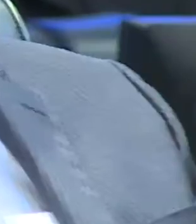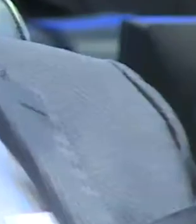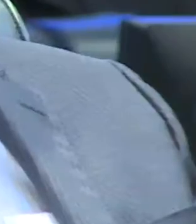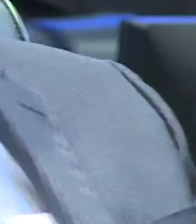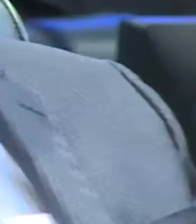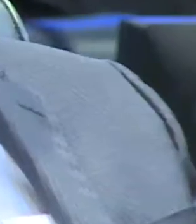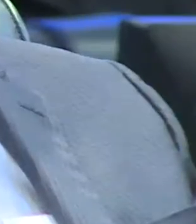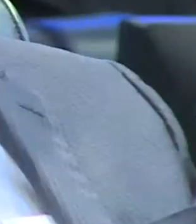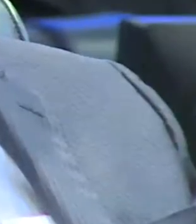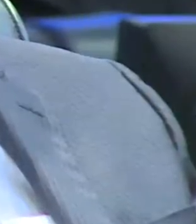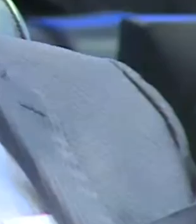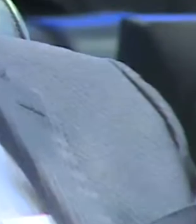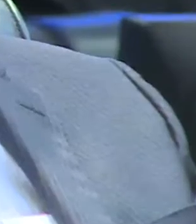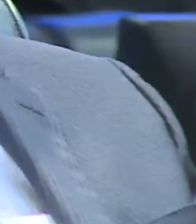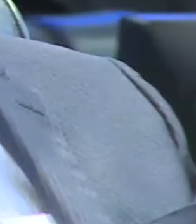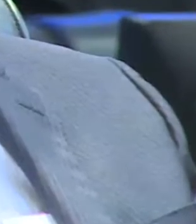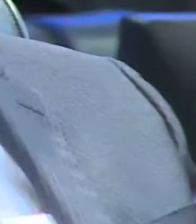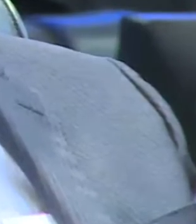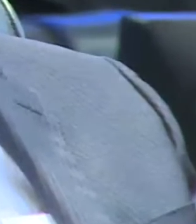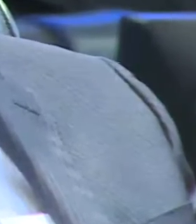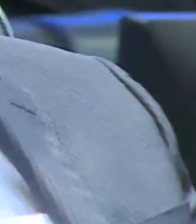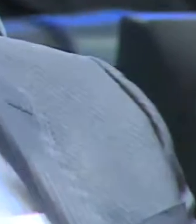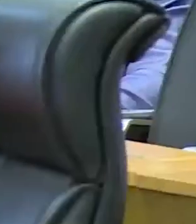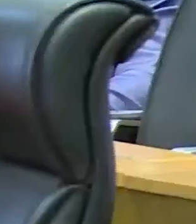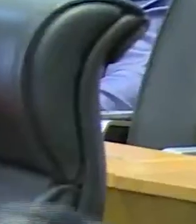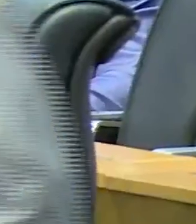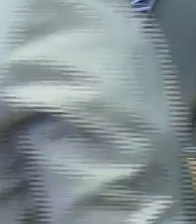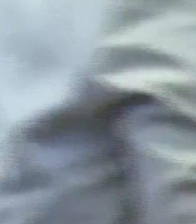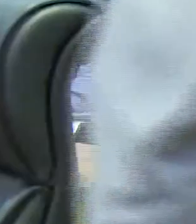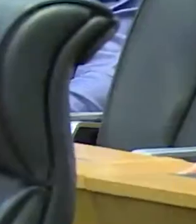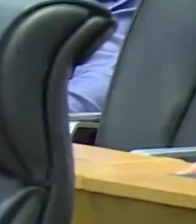Salentíssimo Presidente Humberto Coutinho,